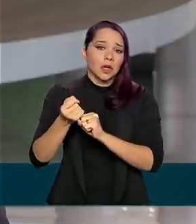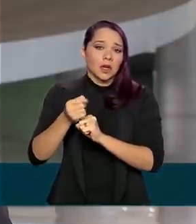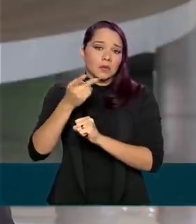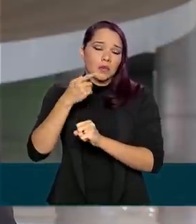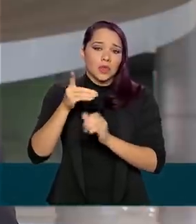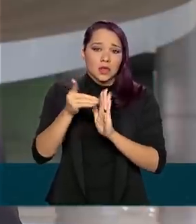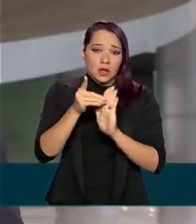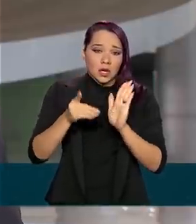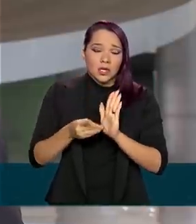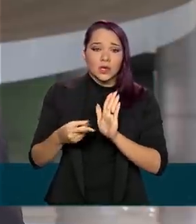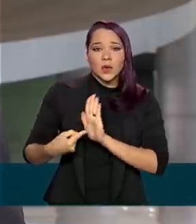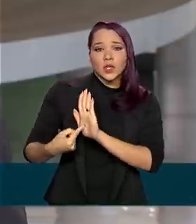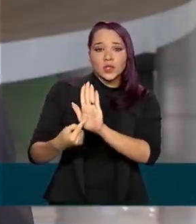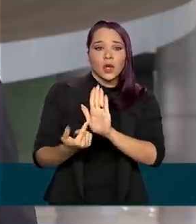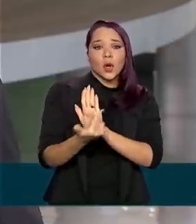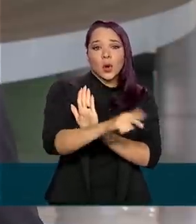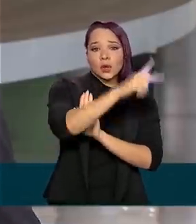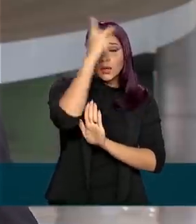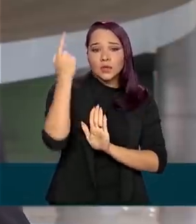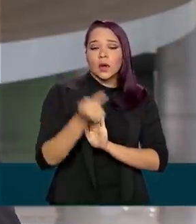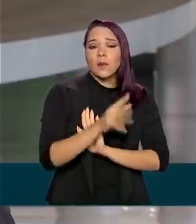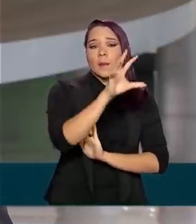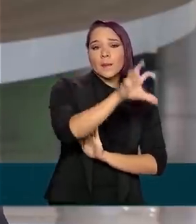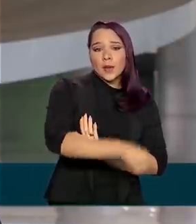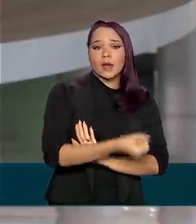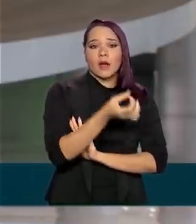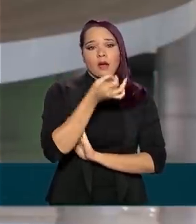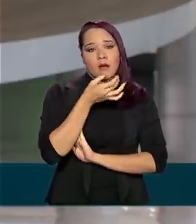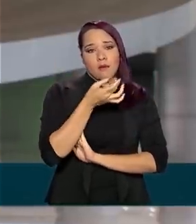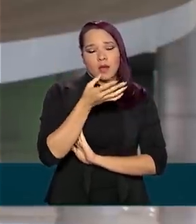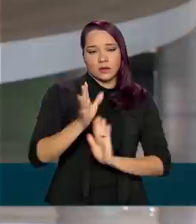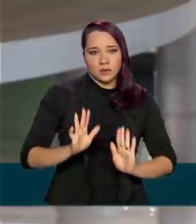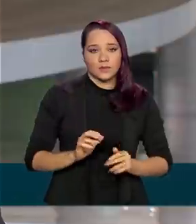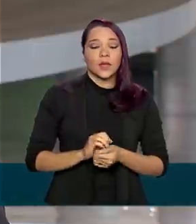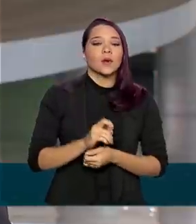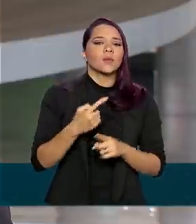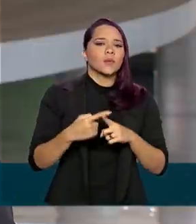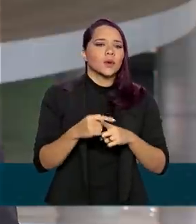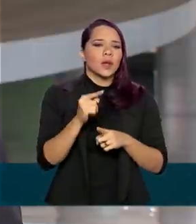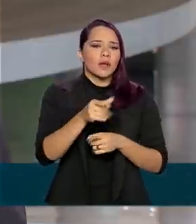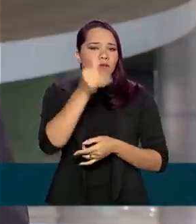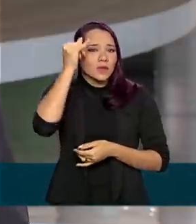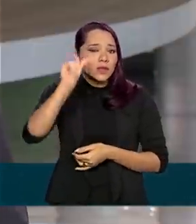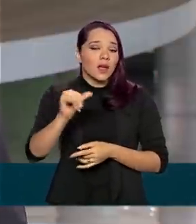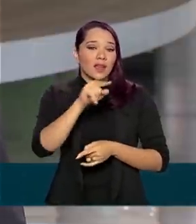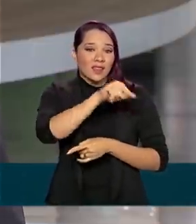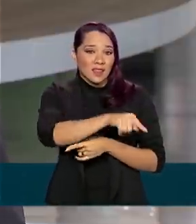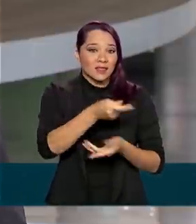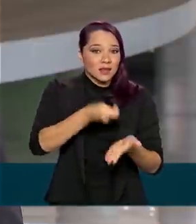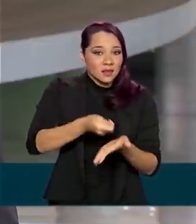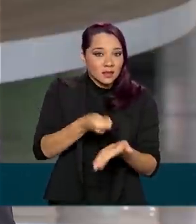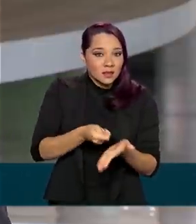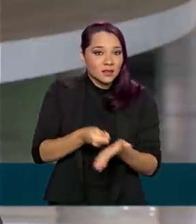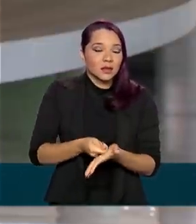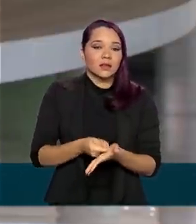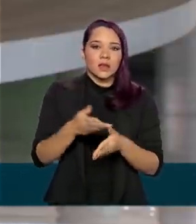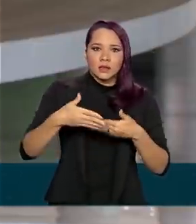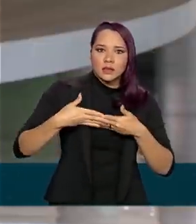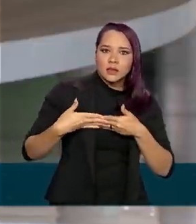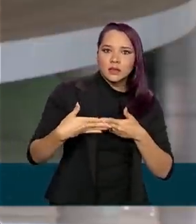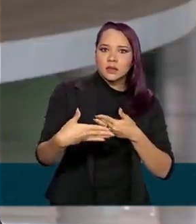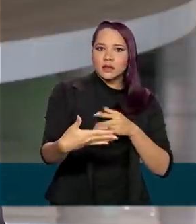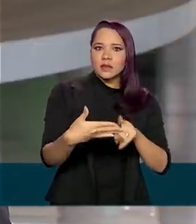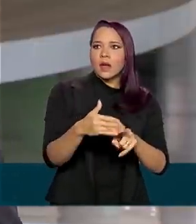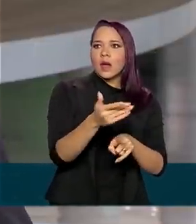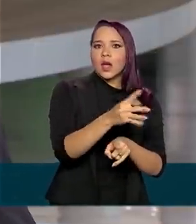uma declaração, indicar outras pessoas para a retirada dos medicamentos. O motivo é evitar que essa exigência seja estendida a